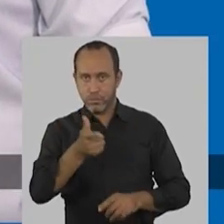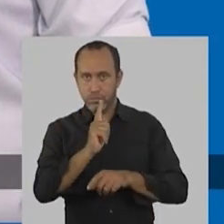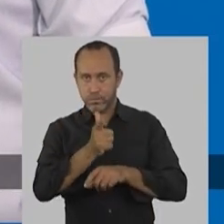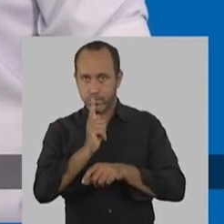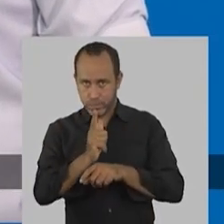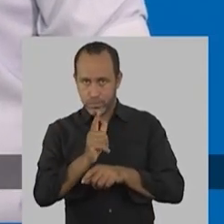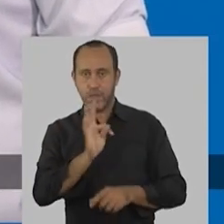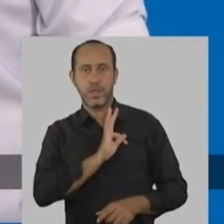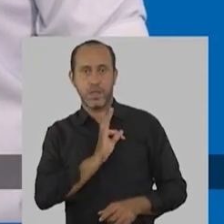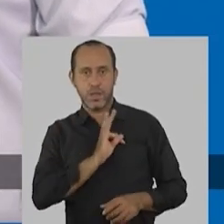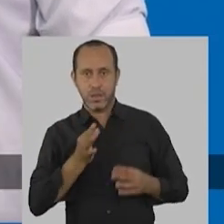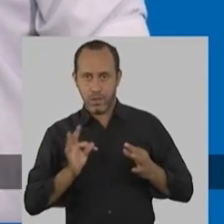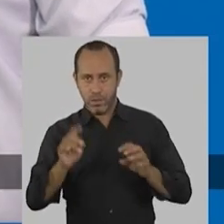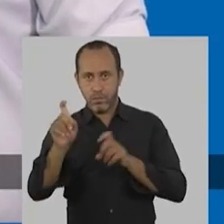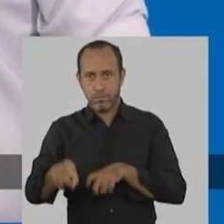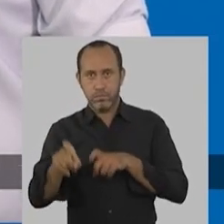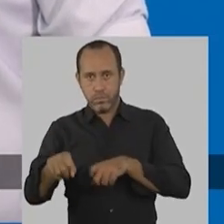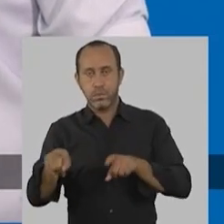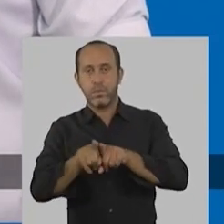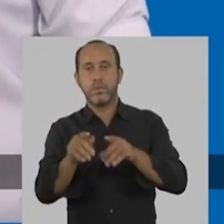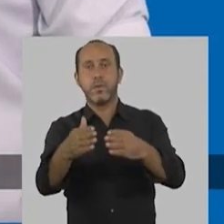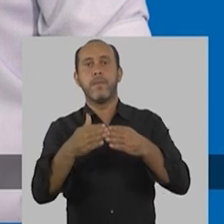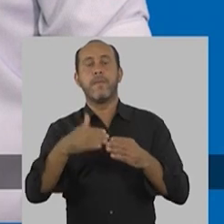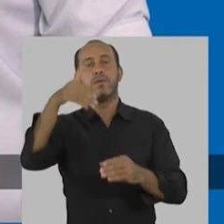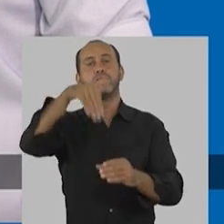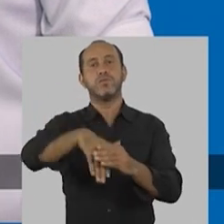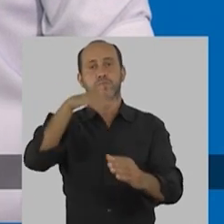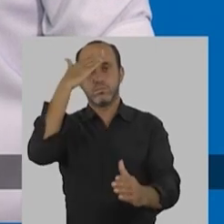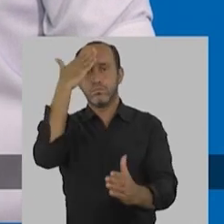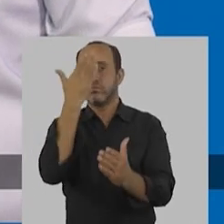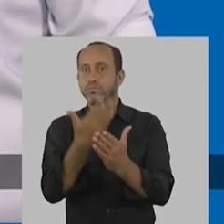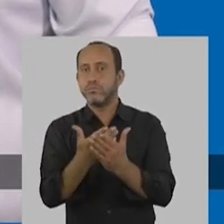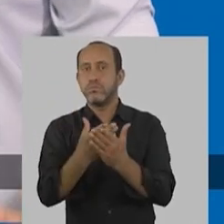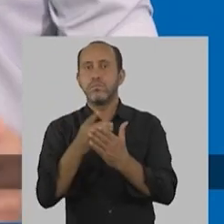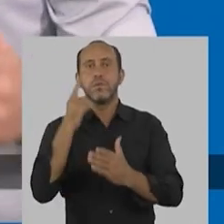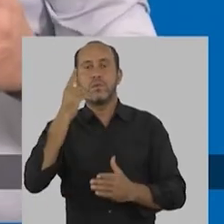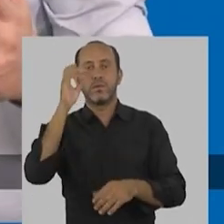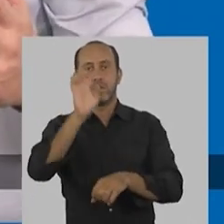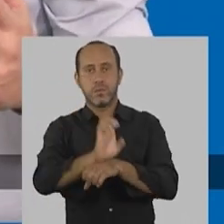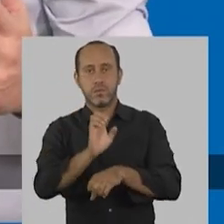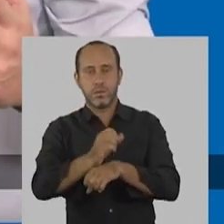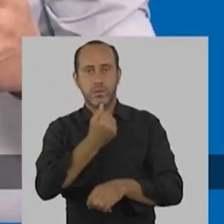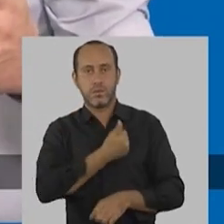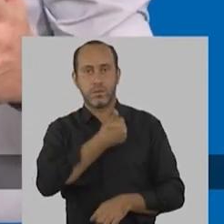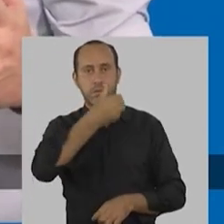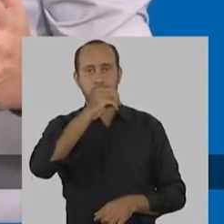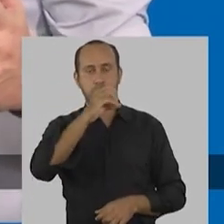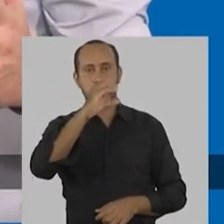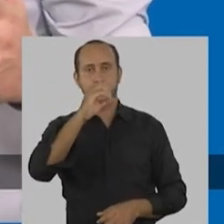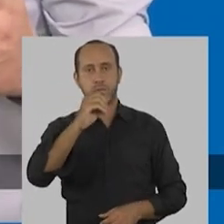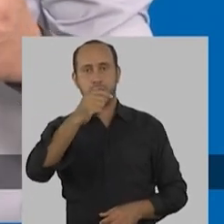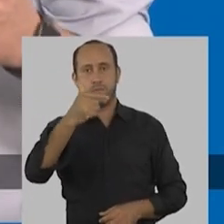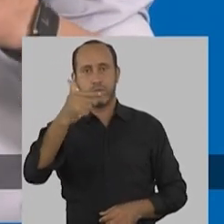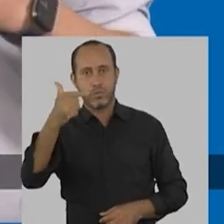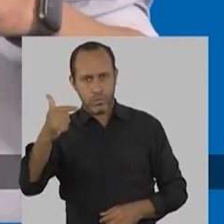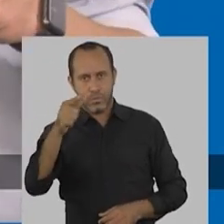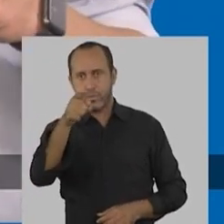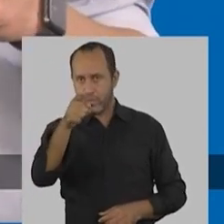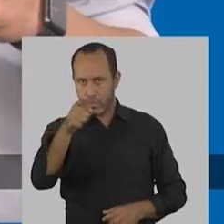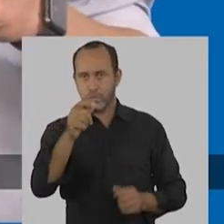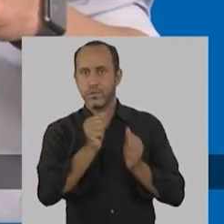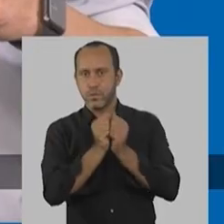zootecnista e produtor rural. Peço seu voto de confiança para deputado estadual com o número 10022. Por você,